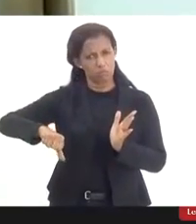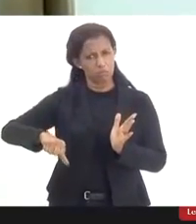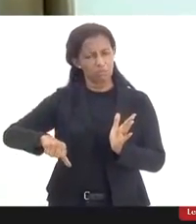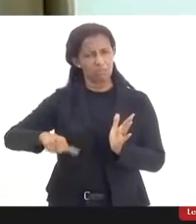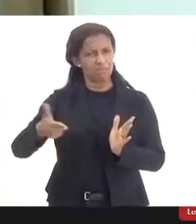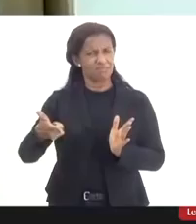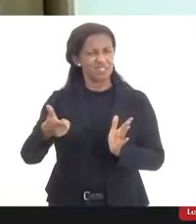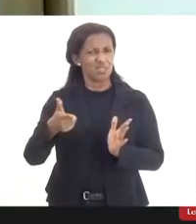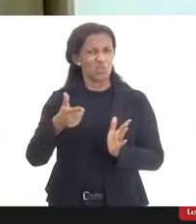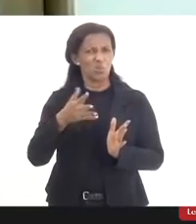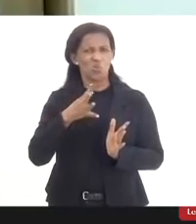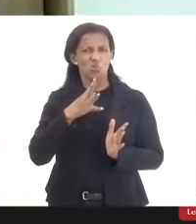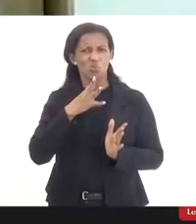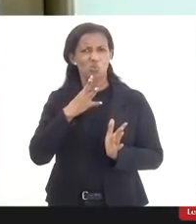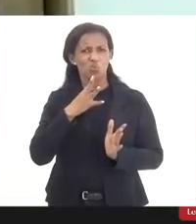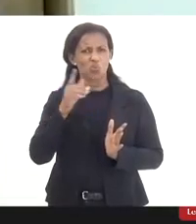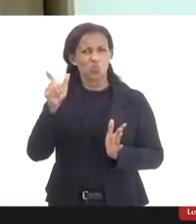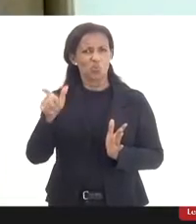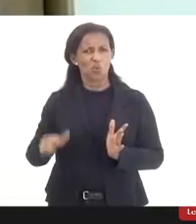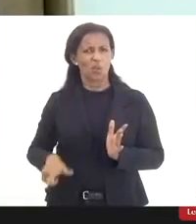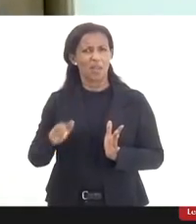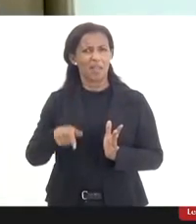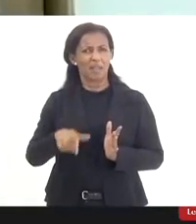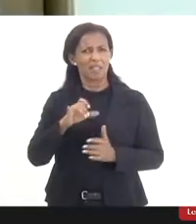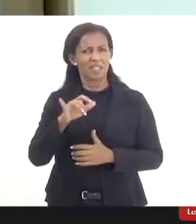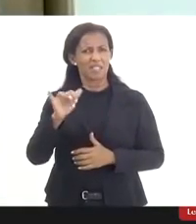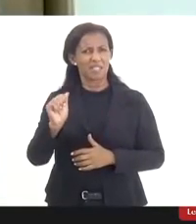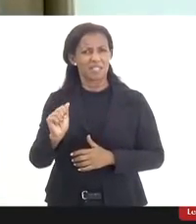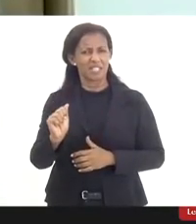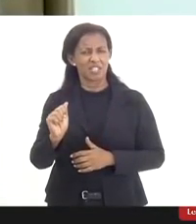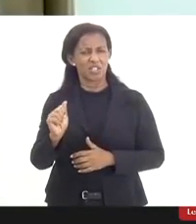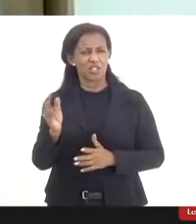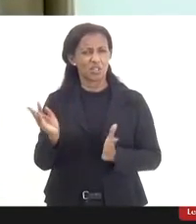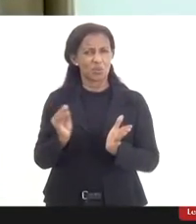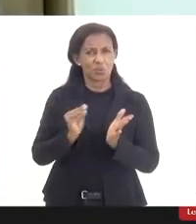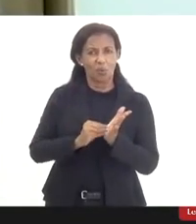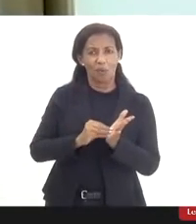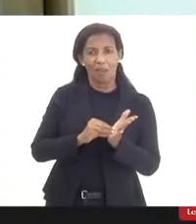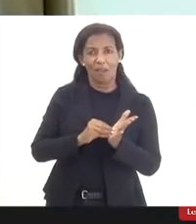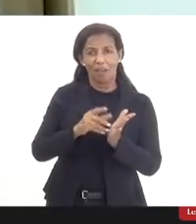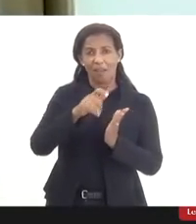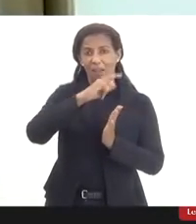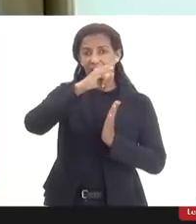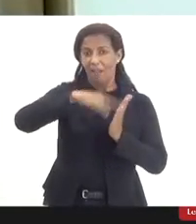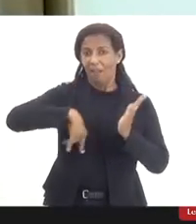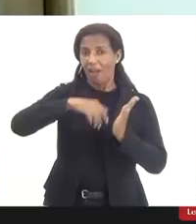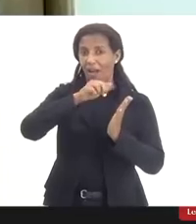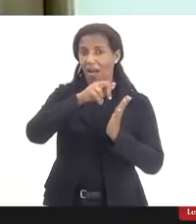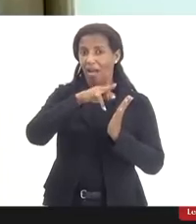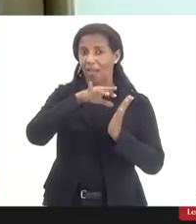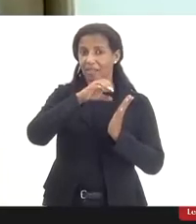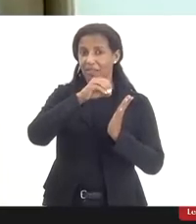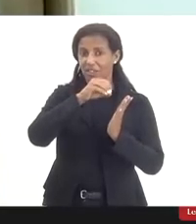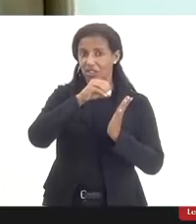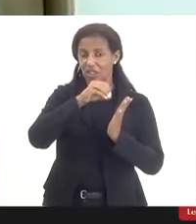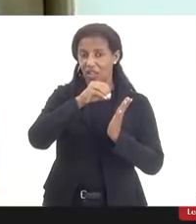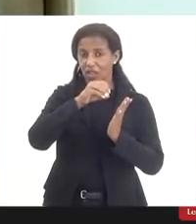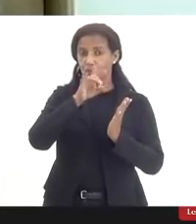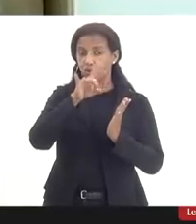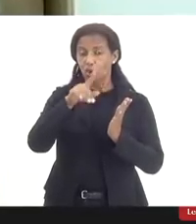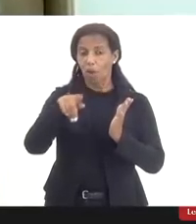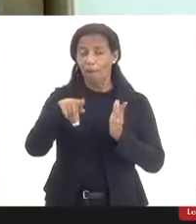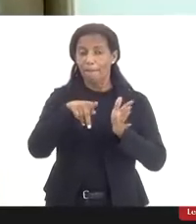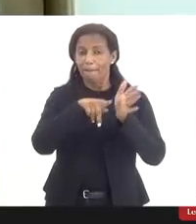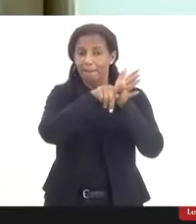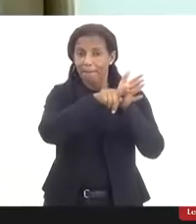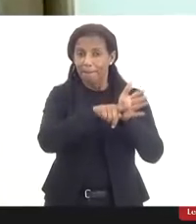conhece que o CID não tem que ser colocado no atestado salvo para fins de perícia